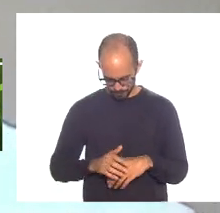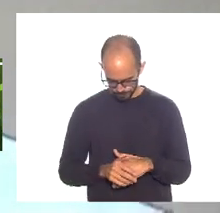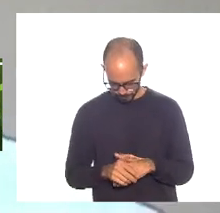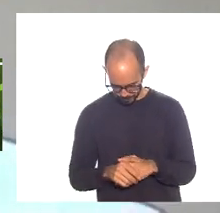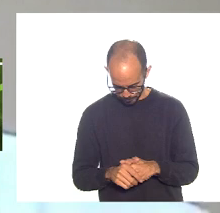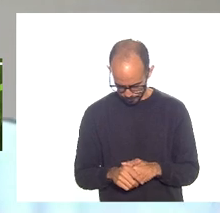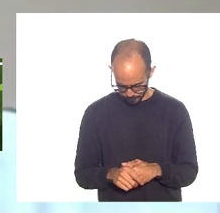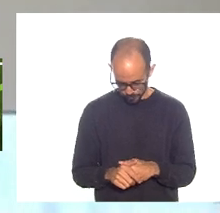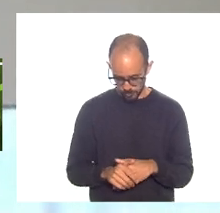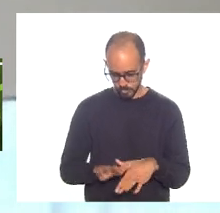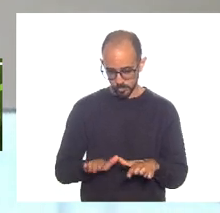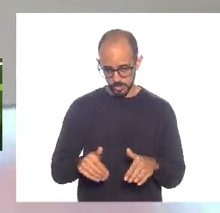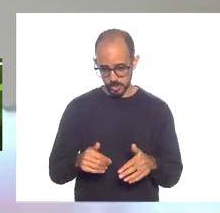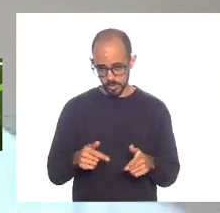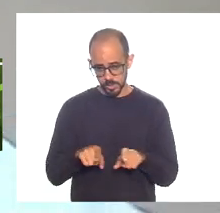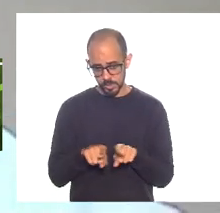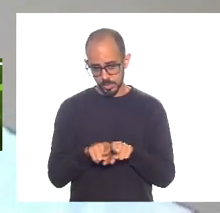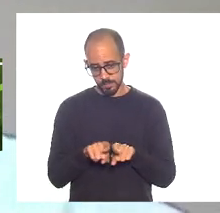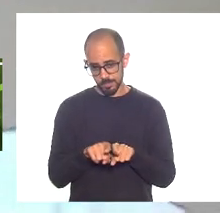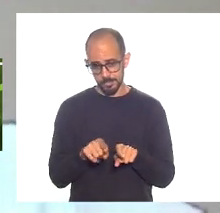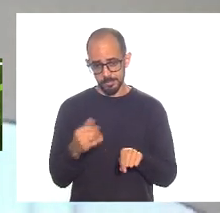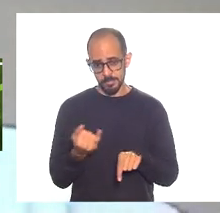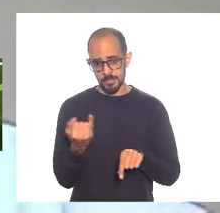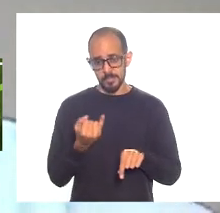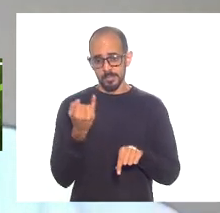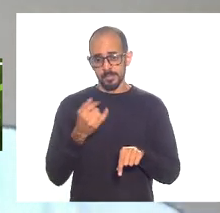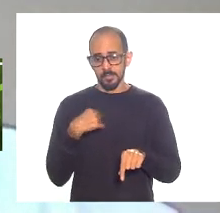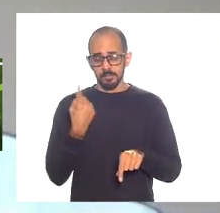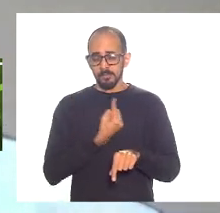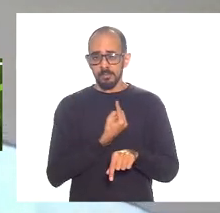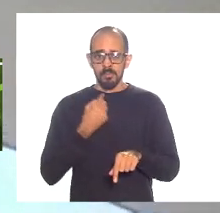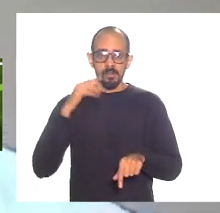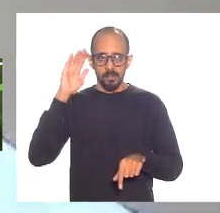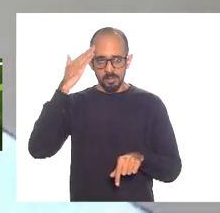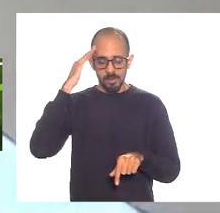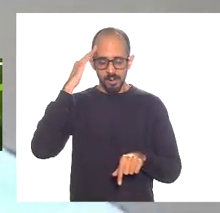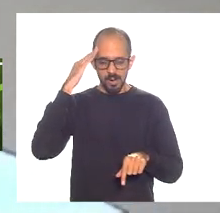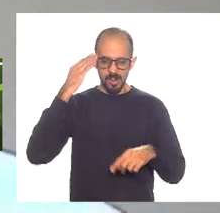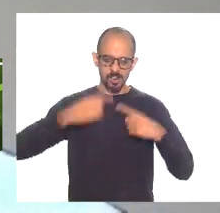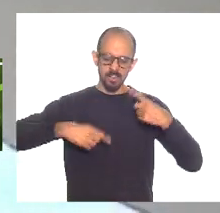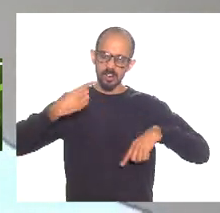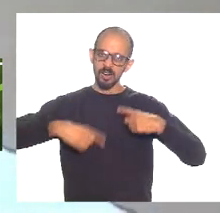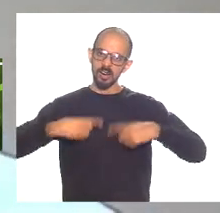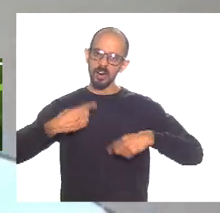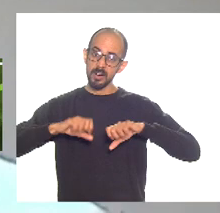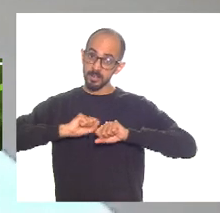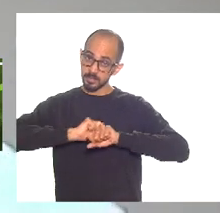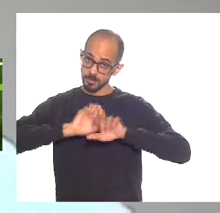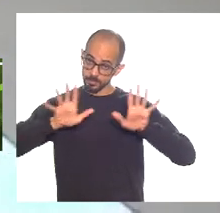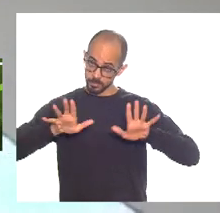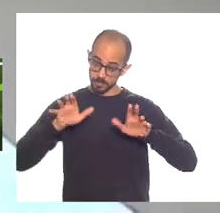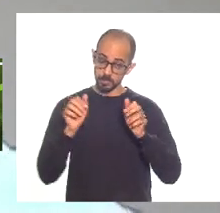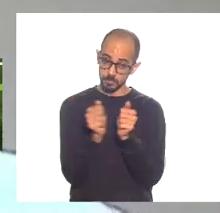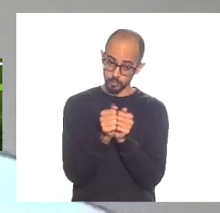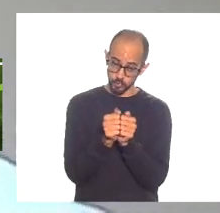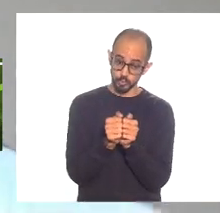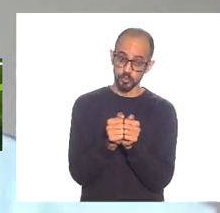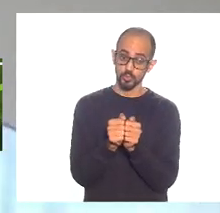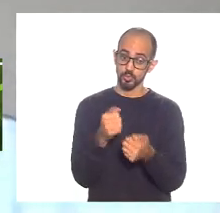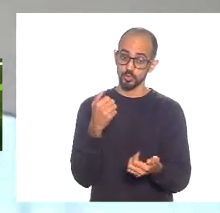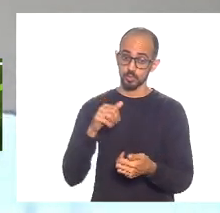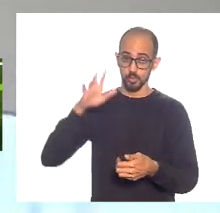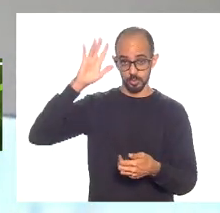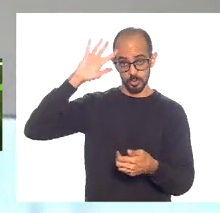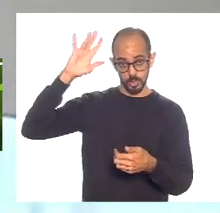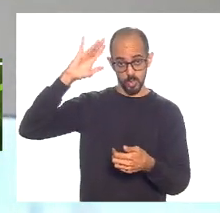conjuntural e uma coisa muito importante para a gente entender e debater claramente com tecnocratas neoliberais o